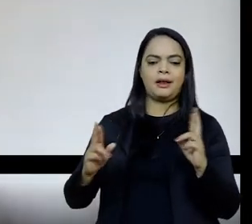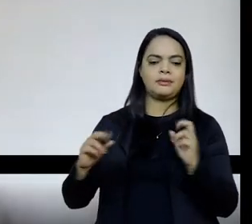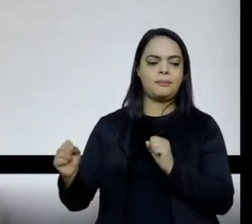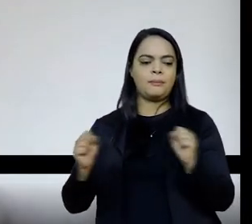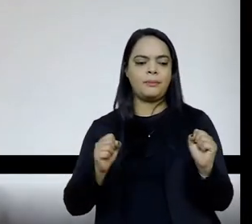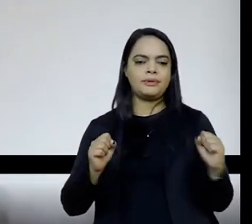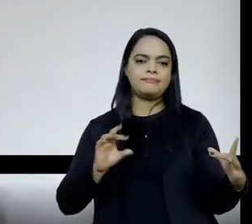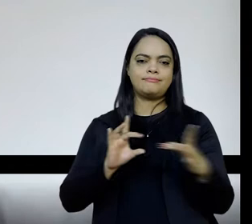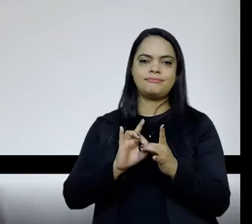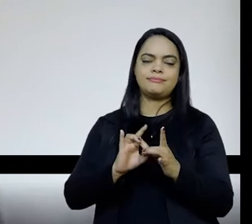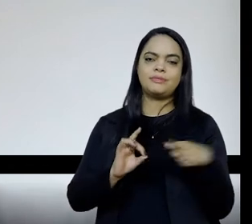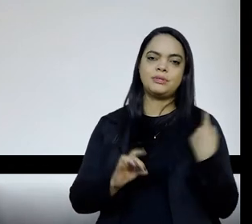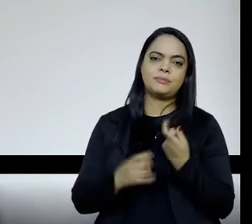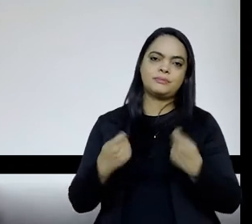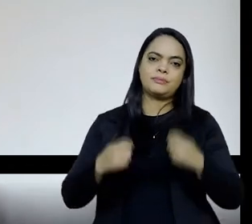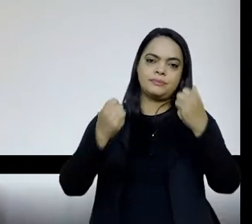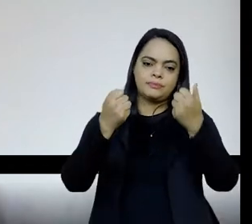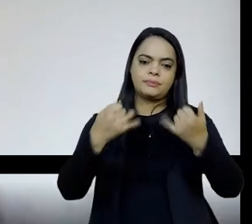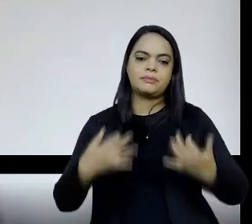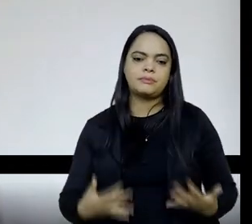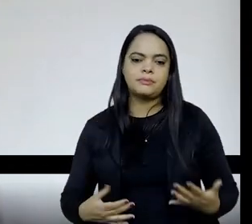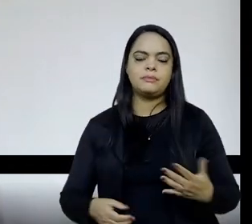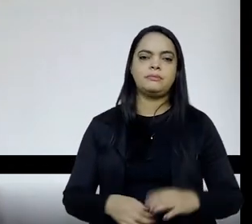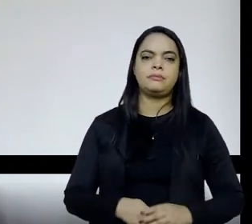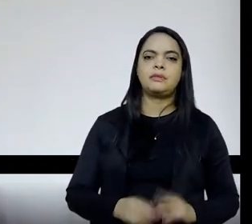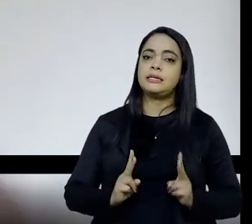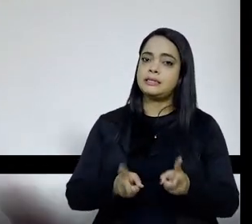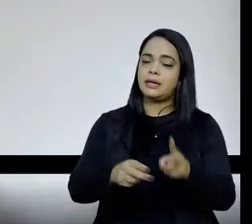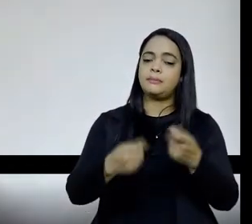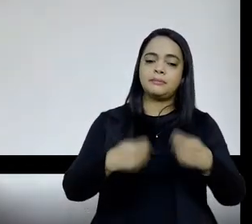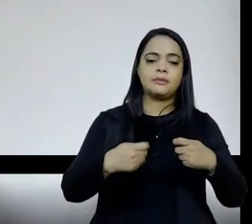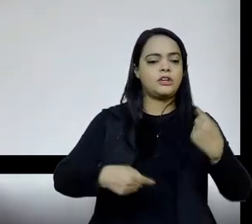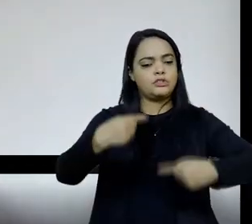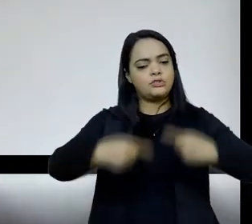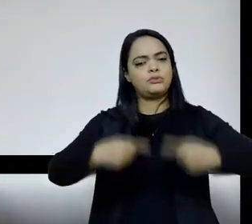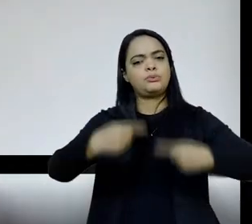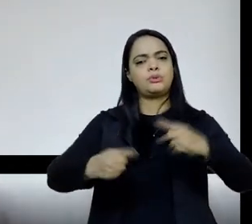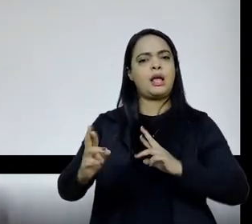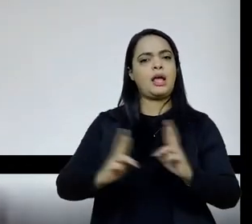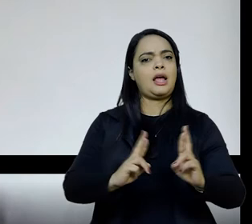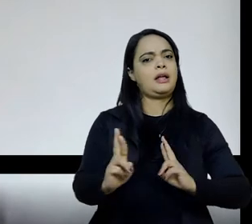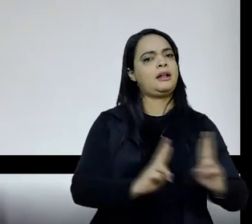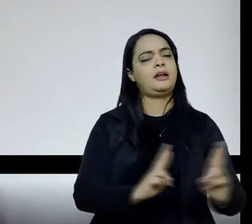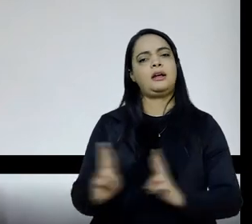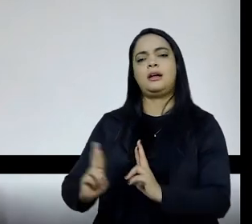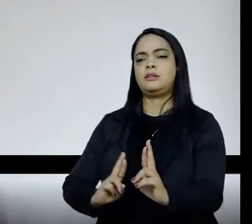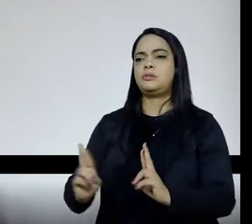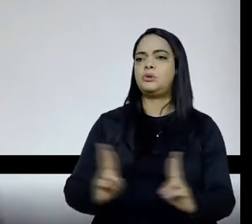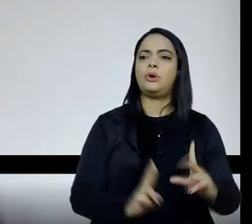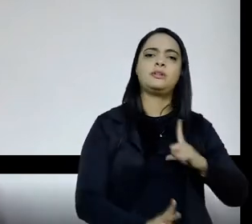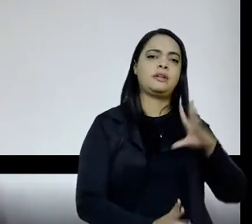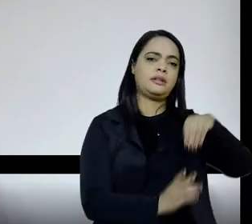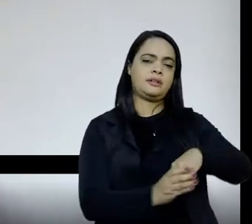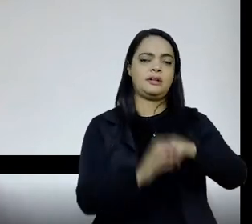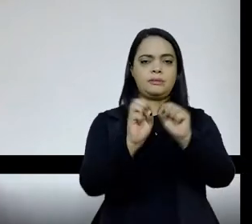precisa explicitar, inclusive, para, na hora, quando sempre que necessário, discutir essas relações que estão no interior do